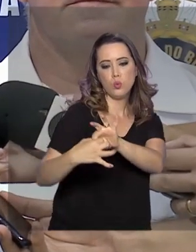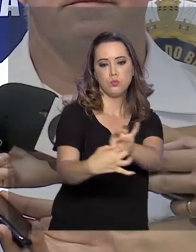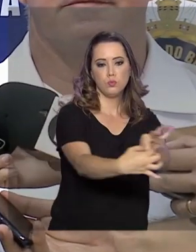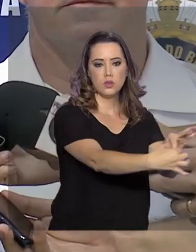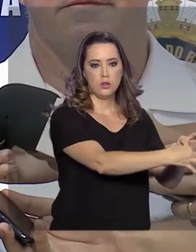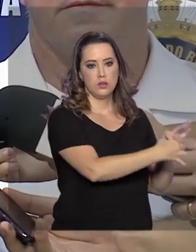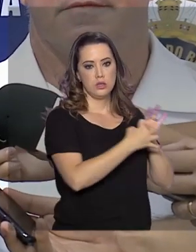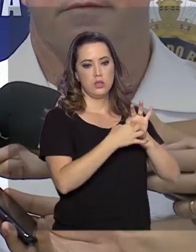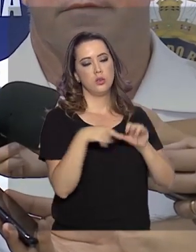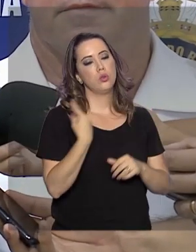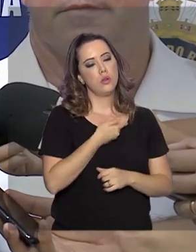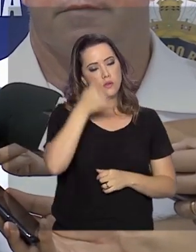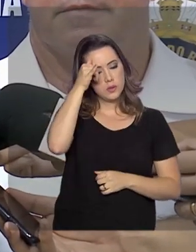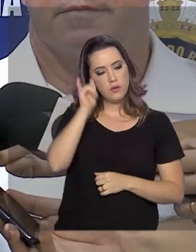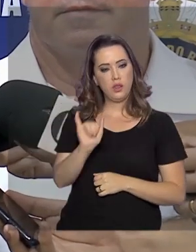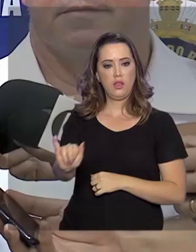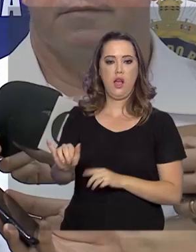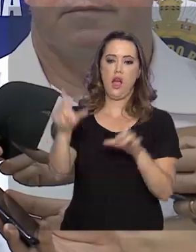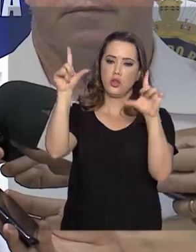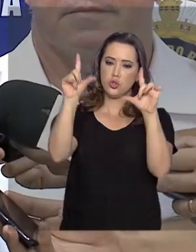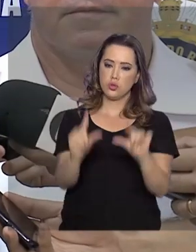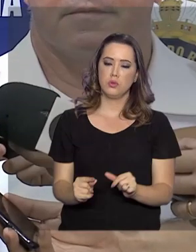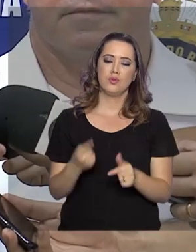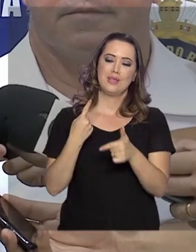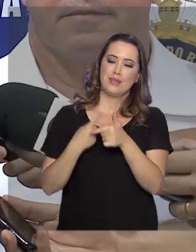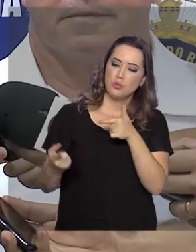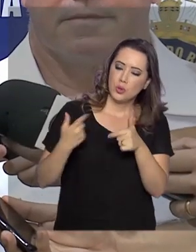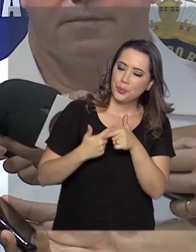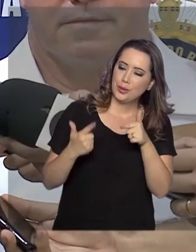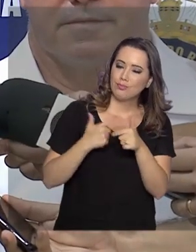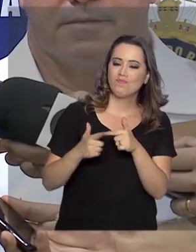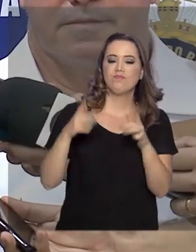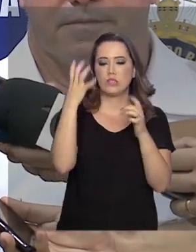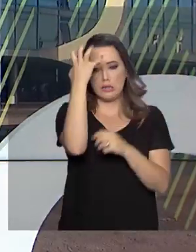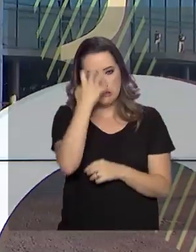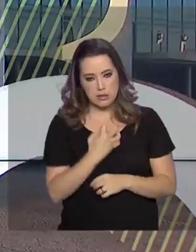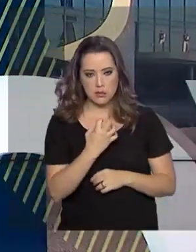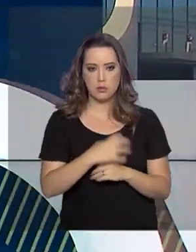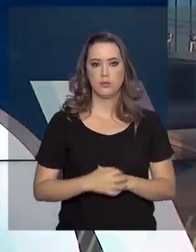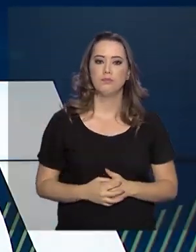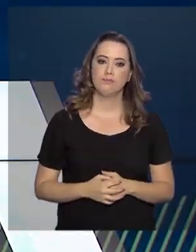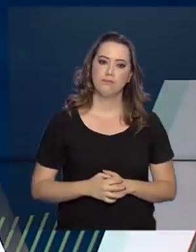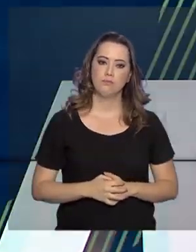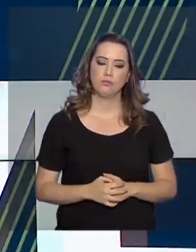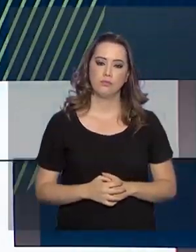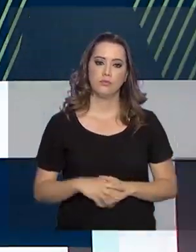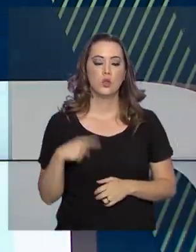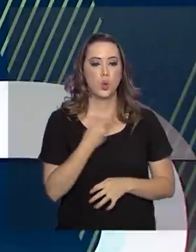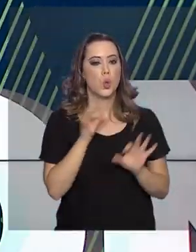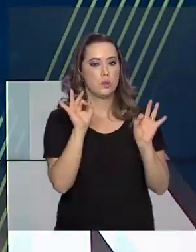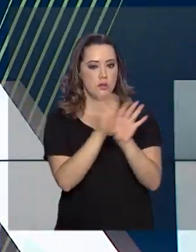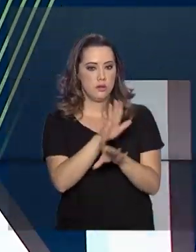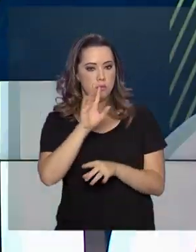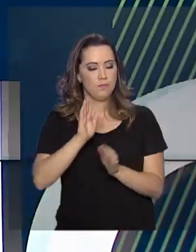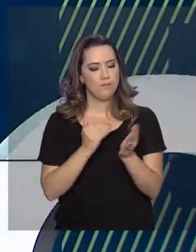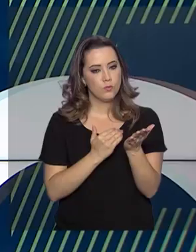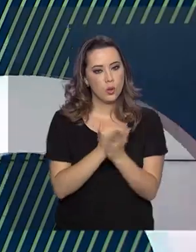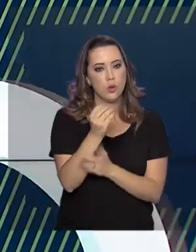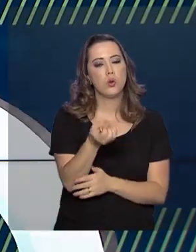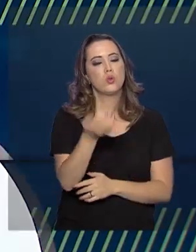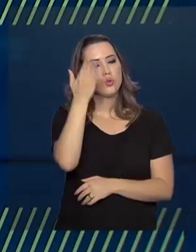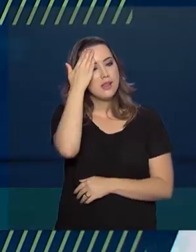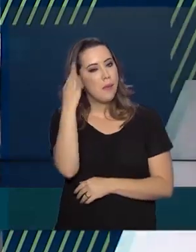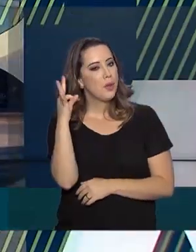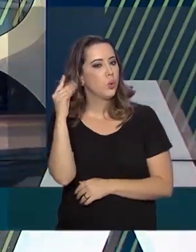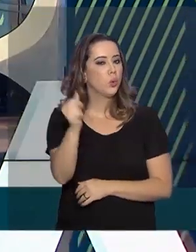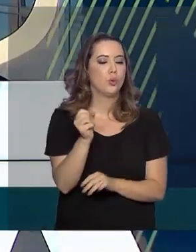é que nós vamos combater e minimizar esse dano aí que foi muito sério. O governo agora fica por aqui. Continue